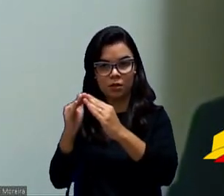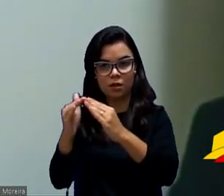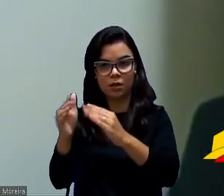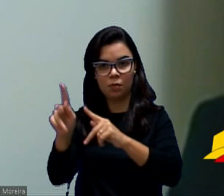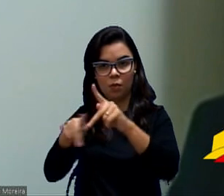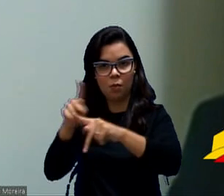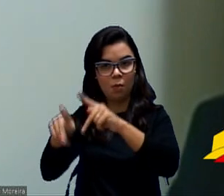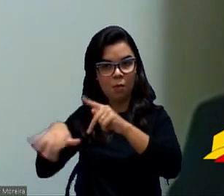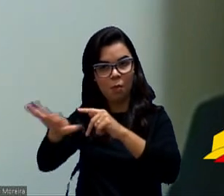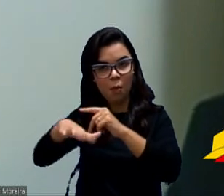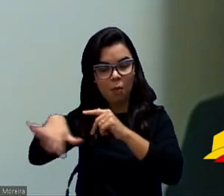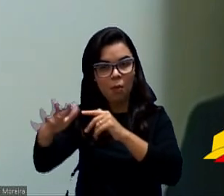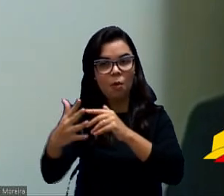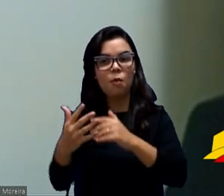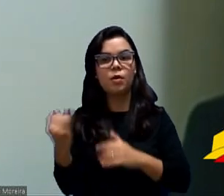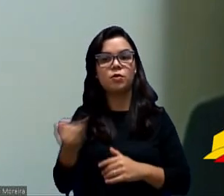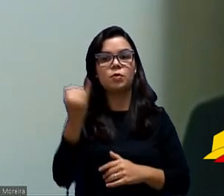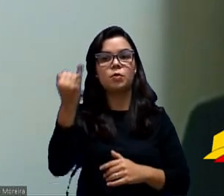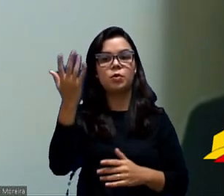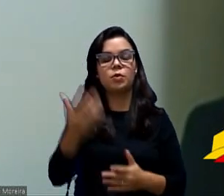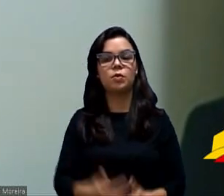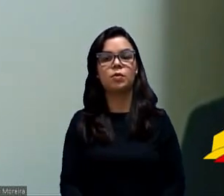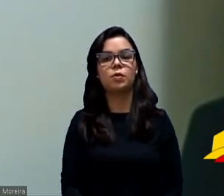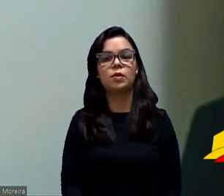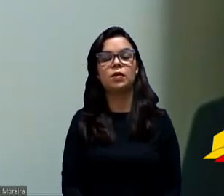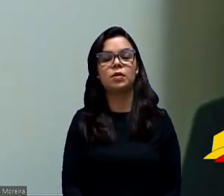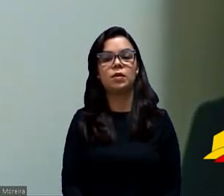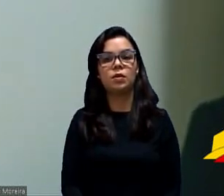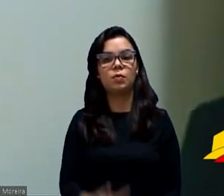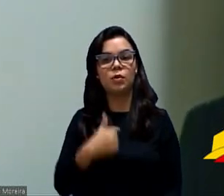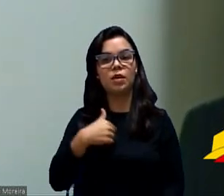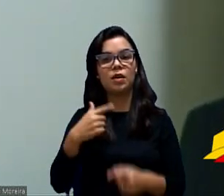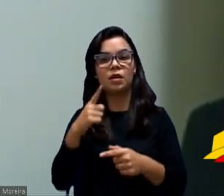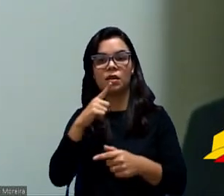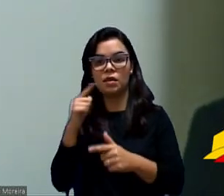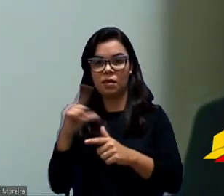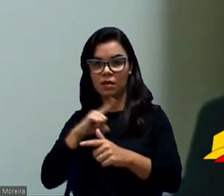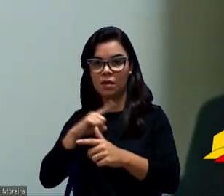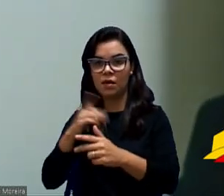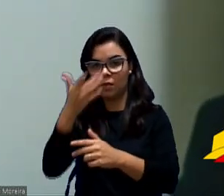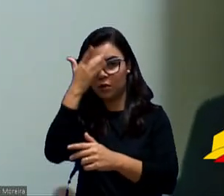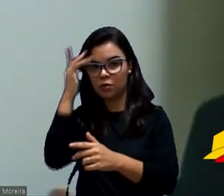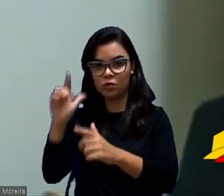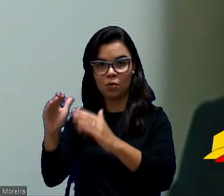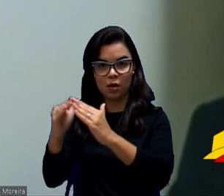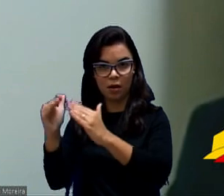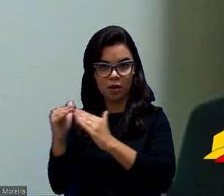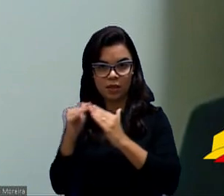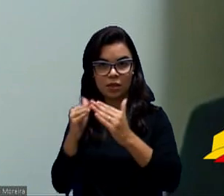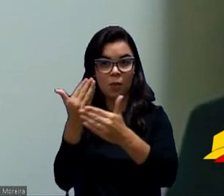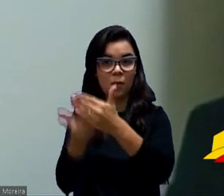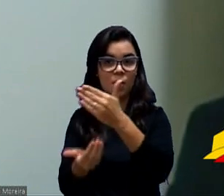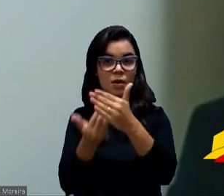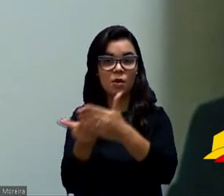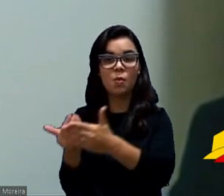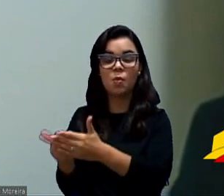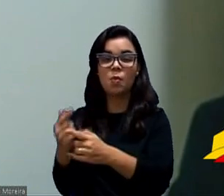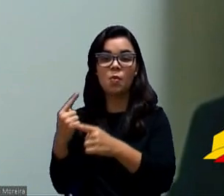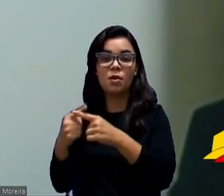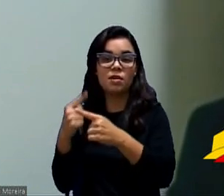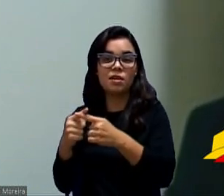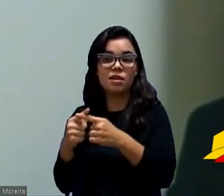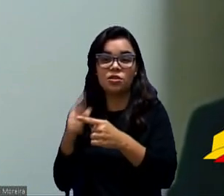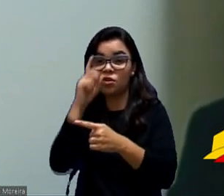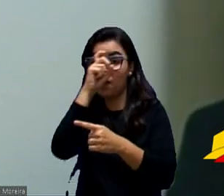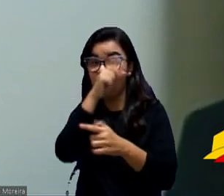precisam, muitos estão perdendo, saindo dos seus casos, por falta, não conseguem pagar alguém, a situação está extremamente